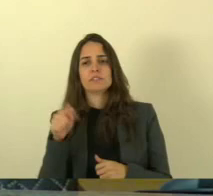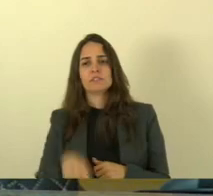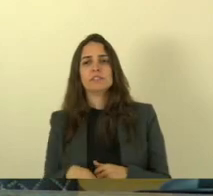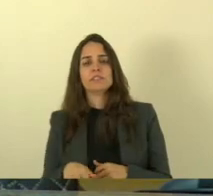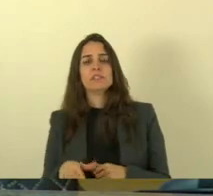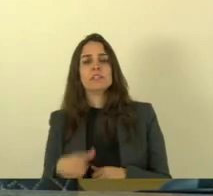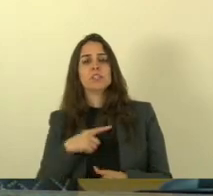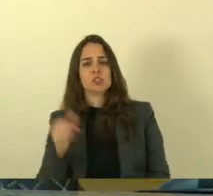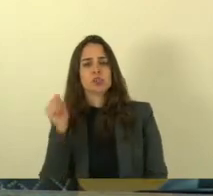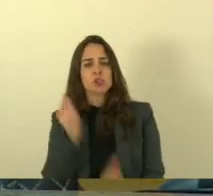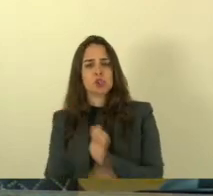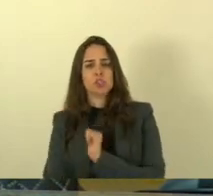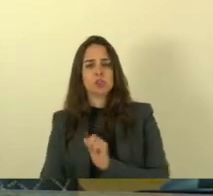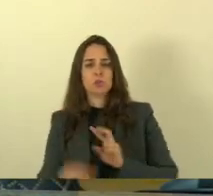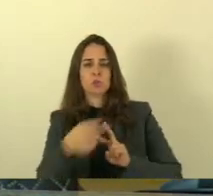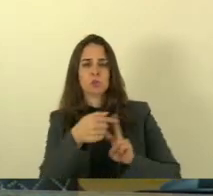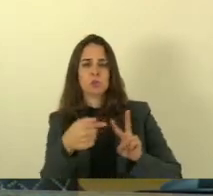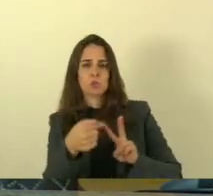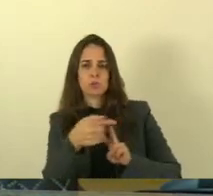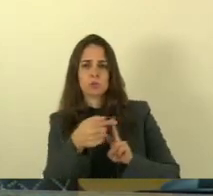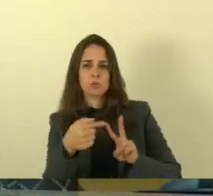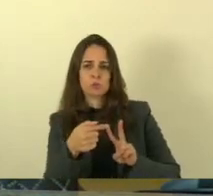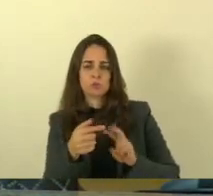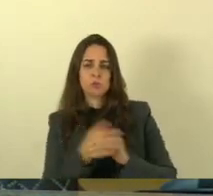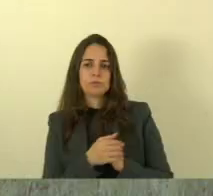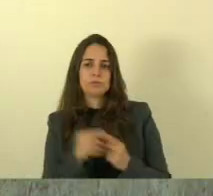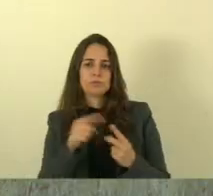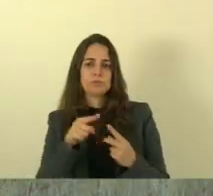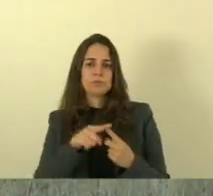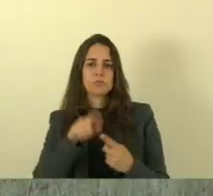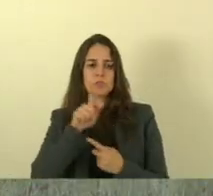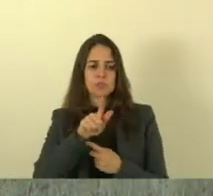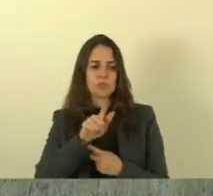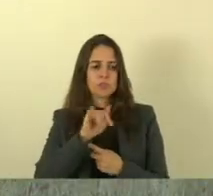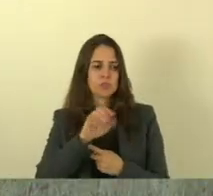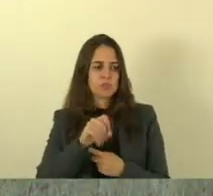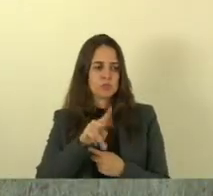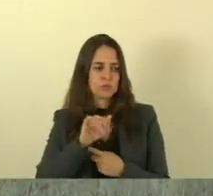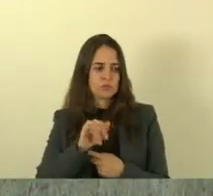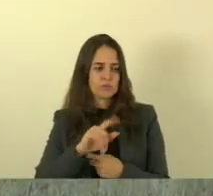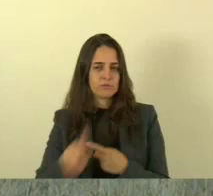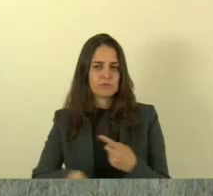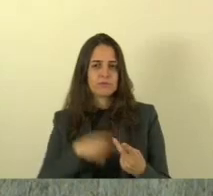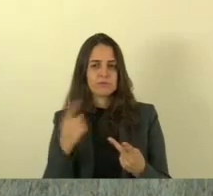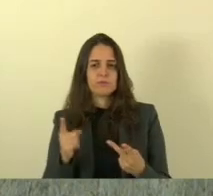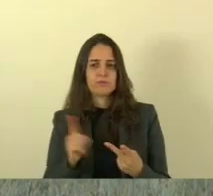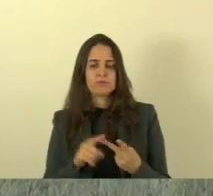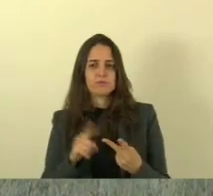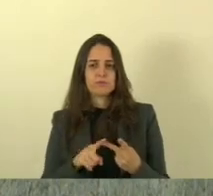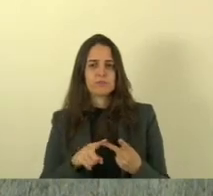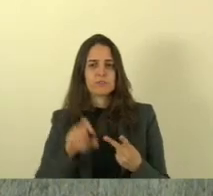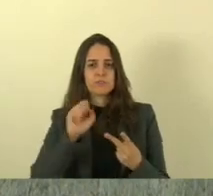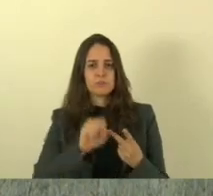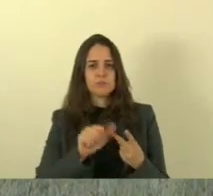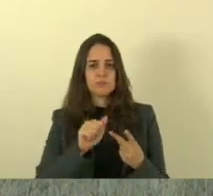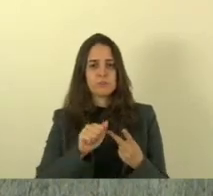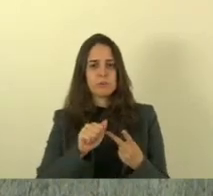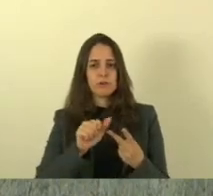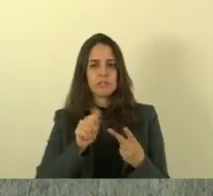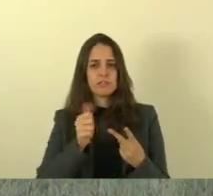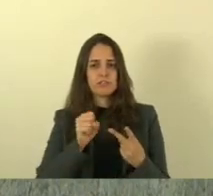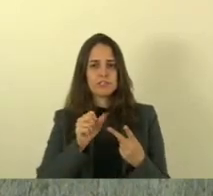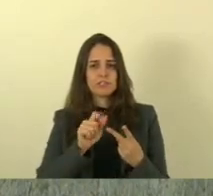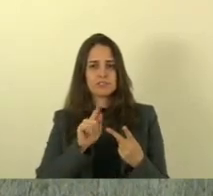jogadores destacamos aí dois nomes já falados por vossa excelência que é o nosso amigo Giovanni que inclusive foi deputado nessa casa aqui e o Sávio também que jogou